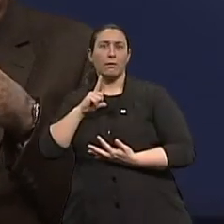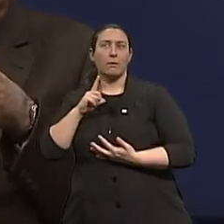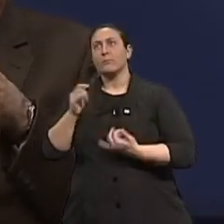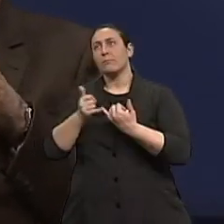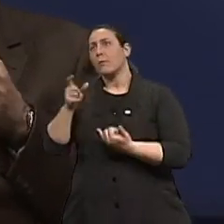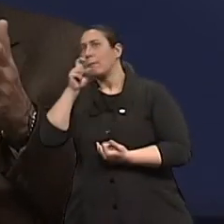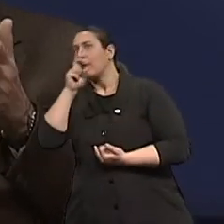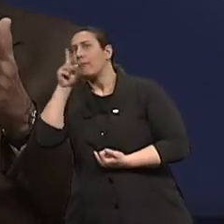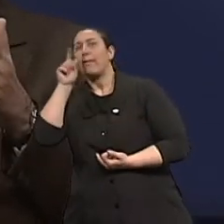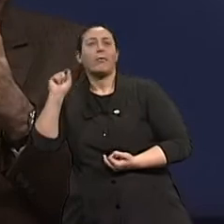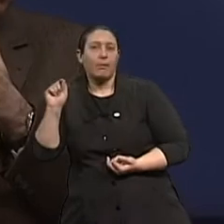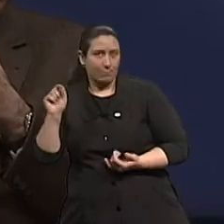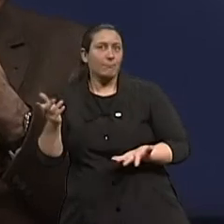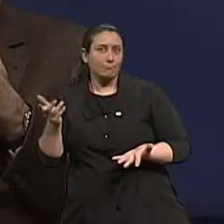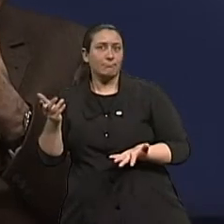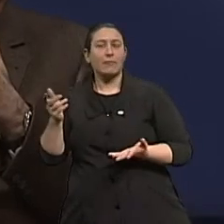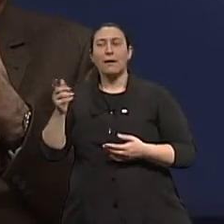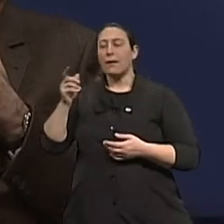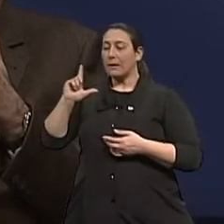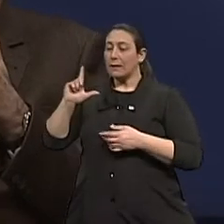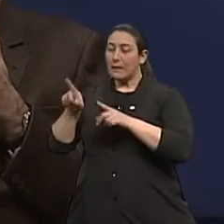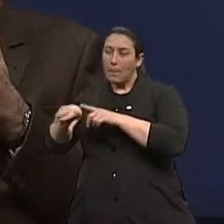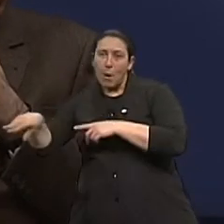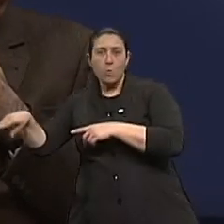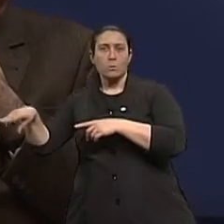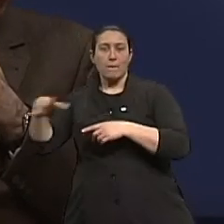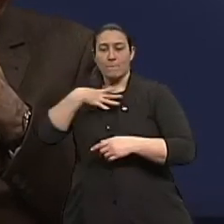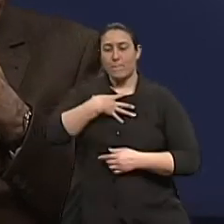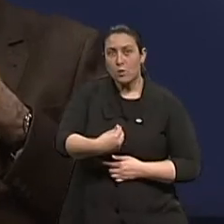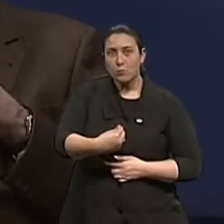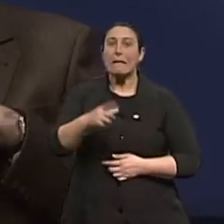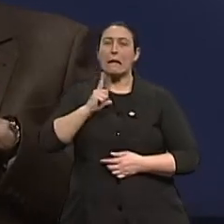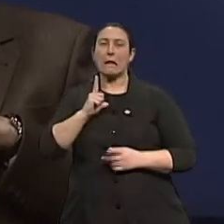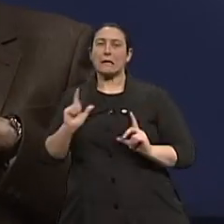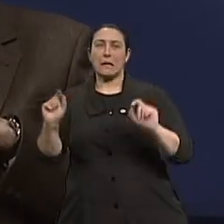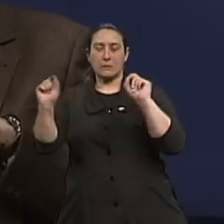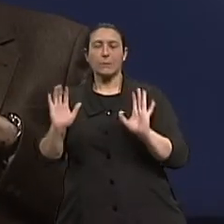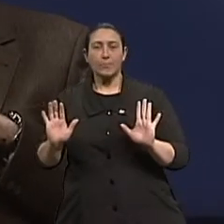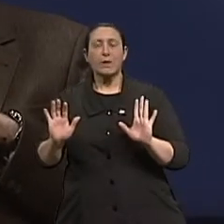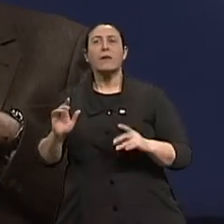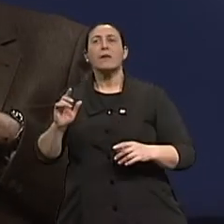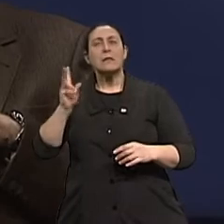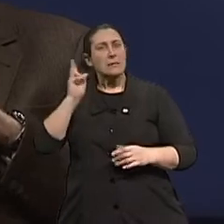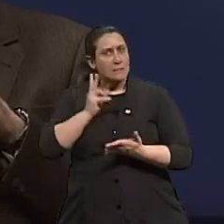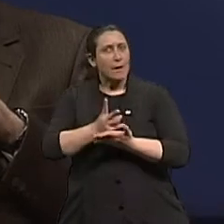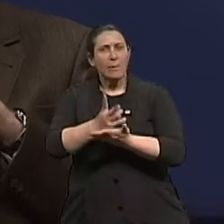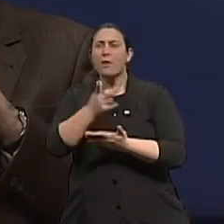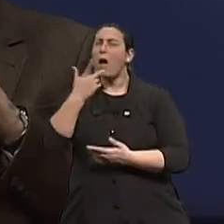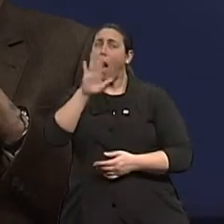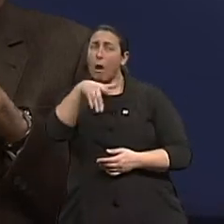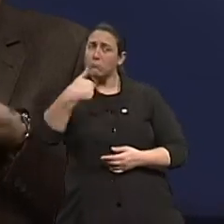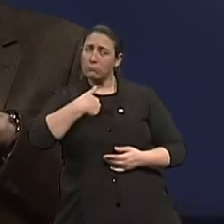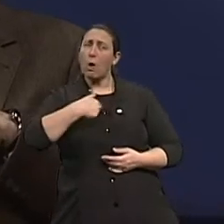são os familiares de primeiro grau? Pais, irmãos e filhos. É frequência a gente ter no consultório, ah, porque